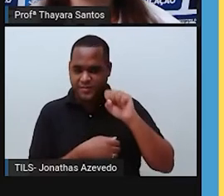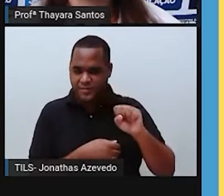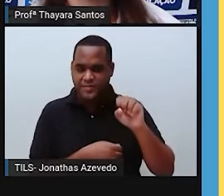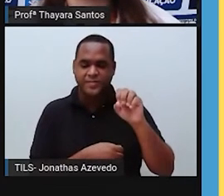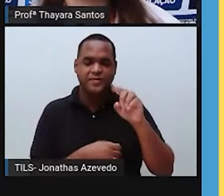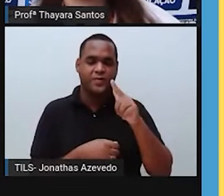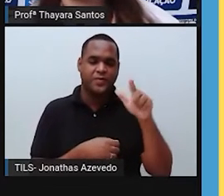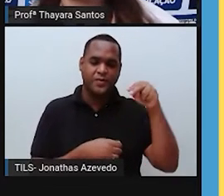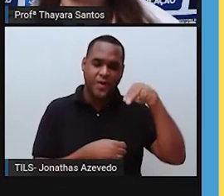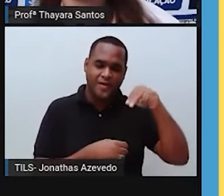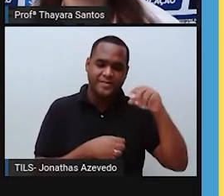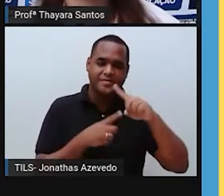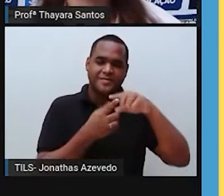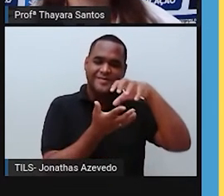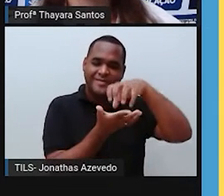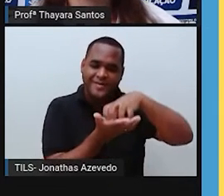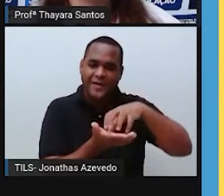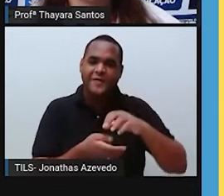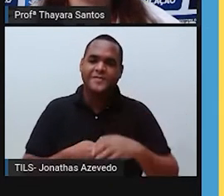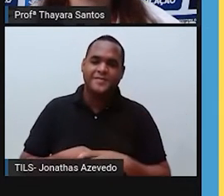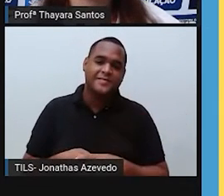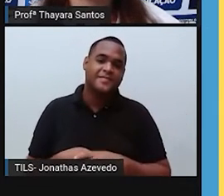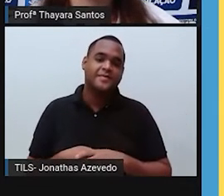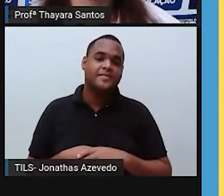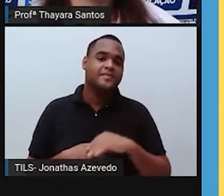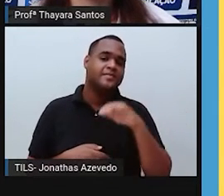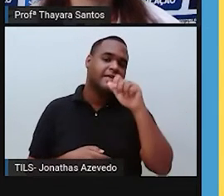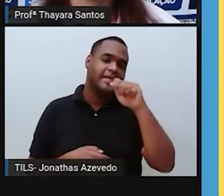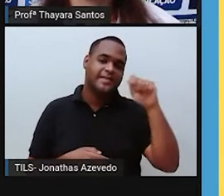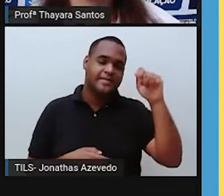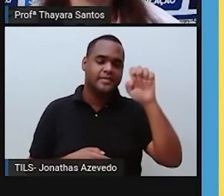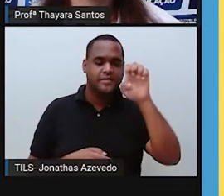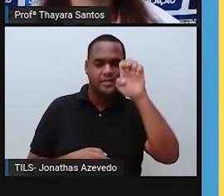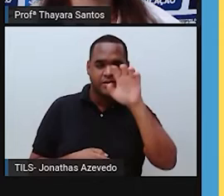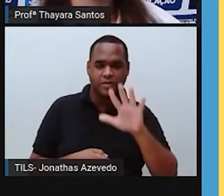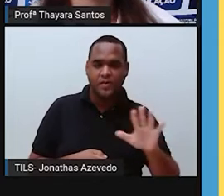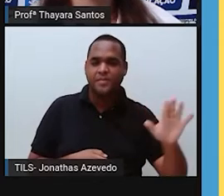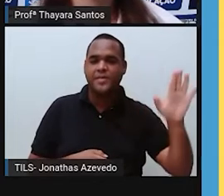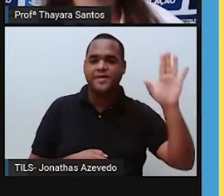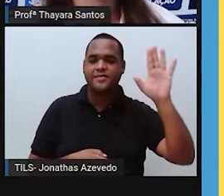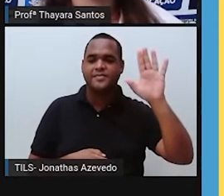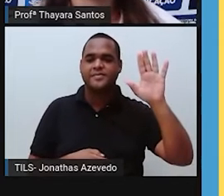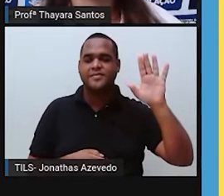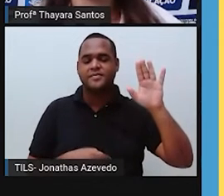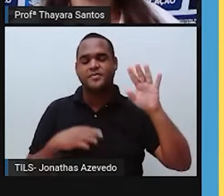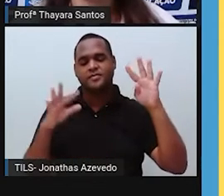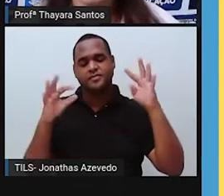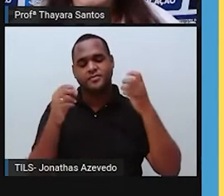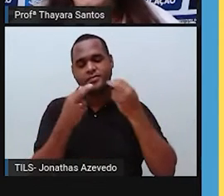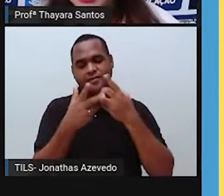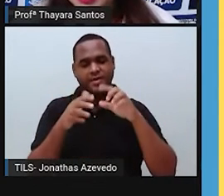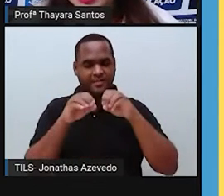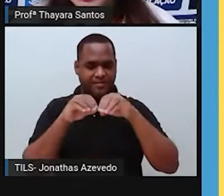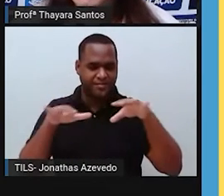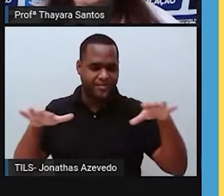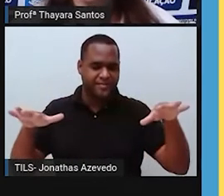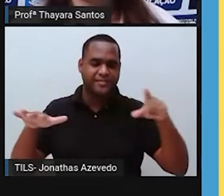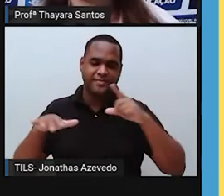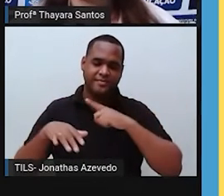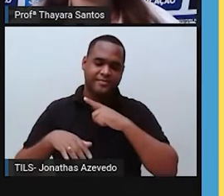América do Norte, na América Central, na Ásia, na Europa. Então, ele está bem espalhado.